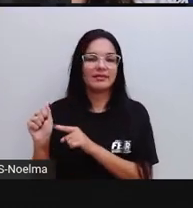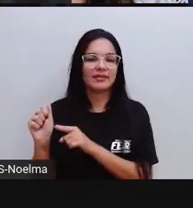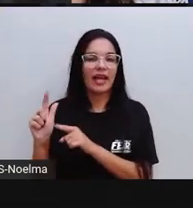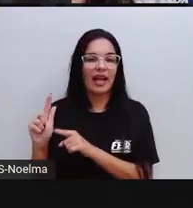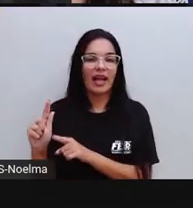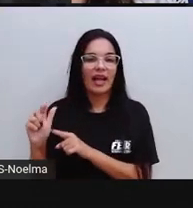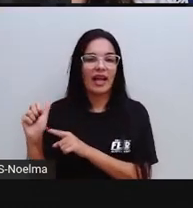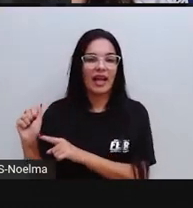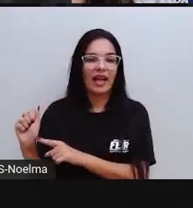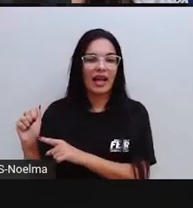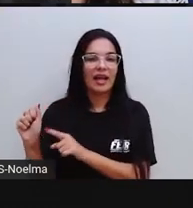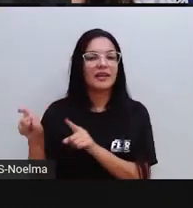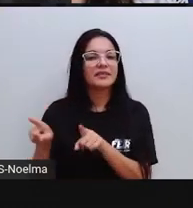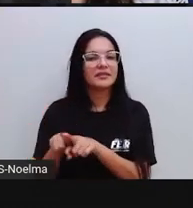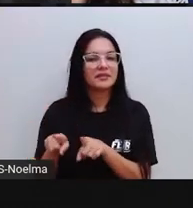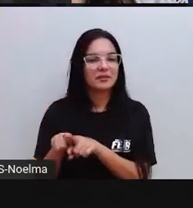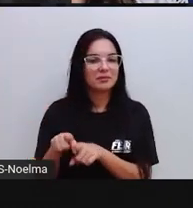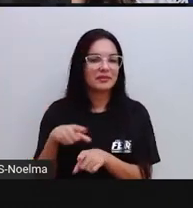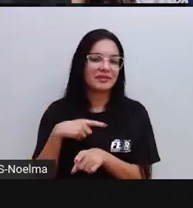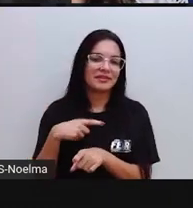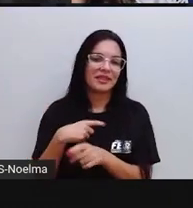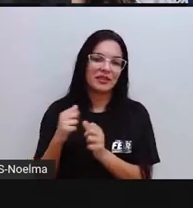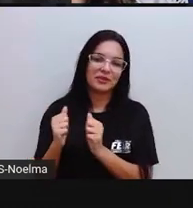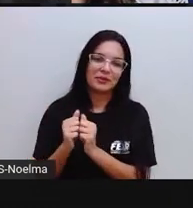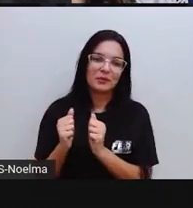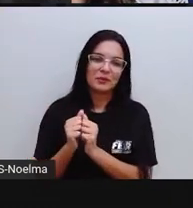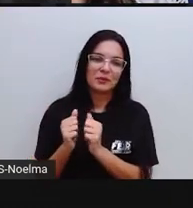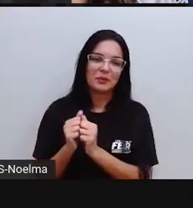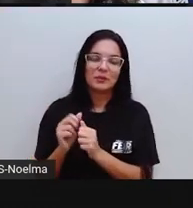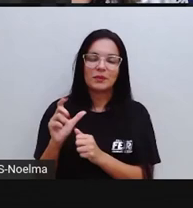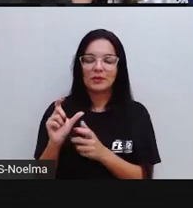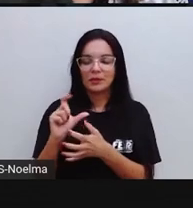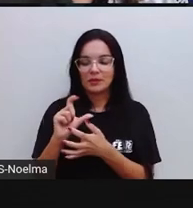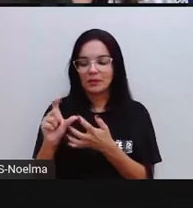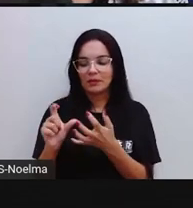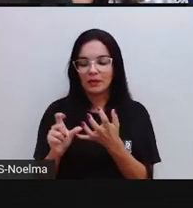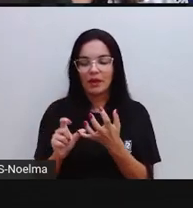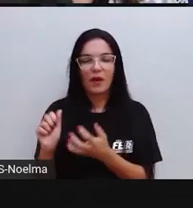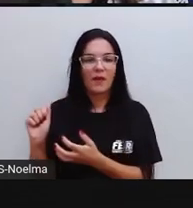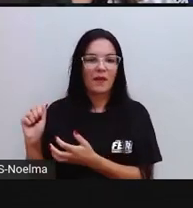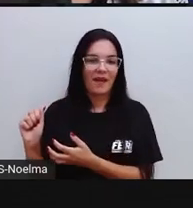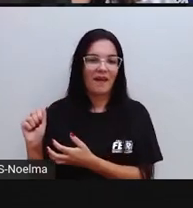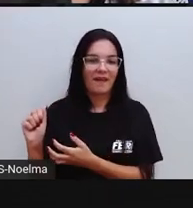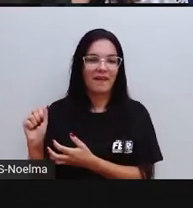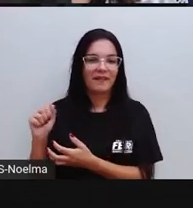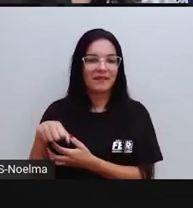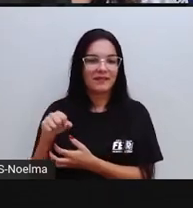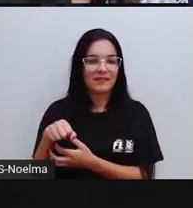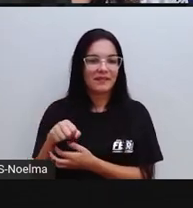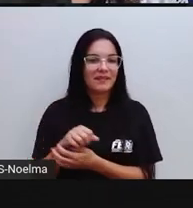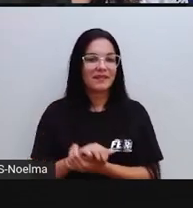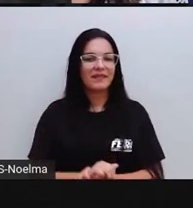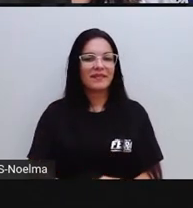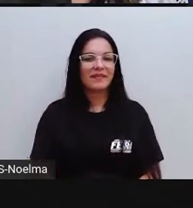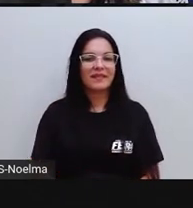tanga, tem aqui o guê junto da vogal a, por isso ele tem som de guê mesmo, certo?